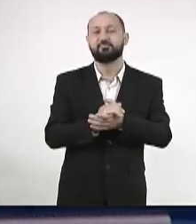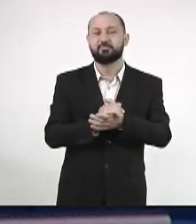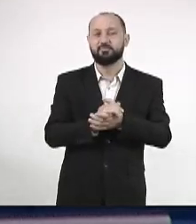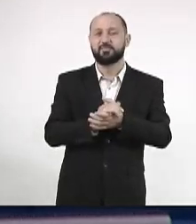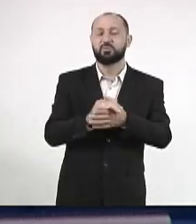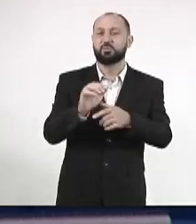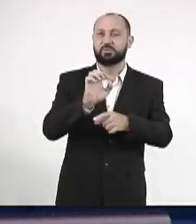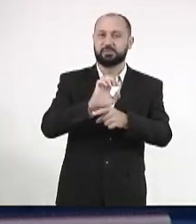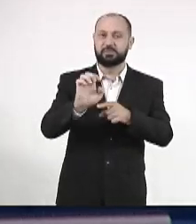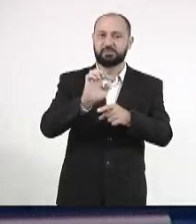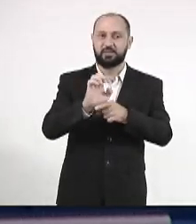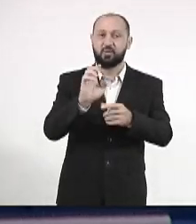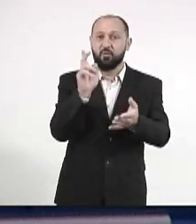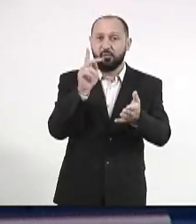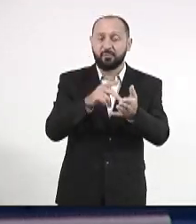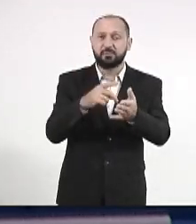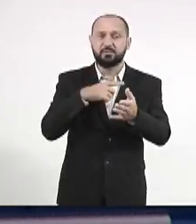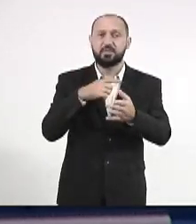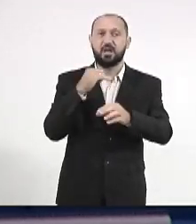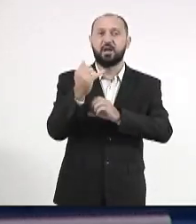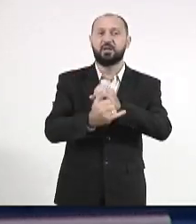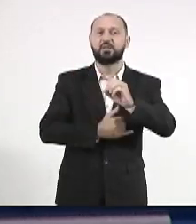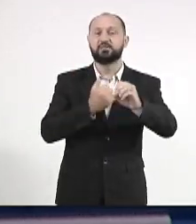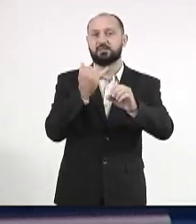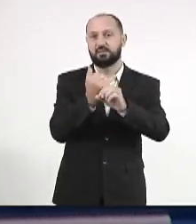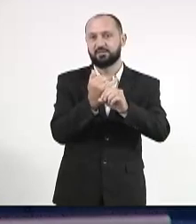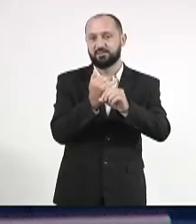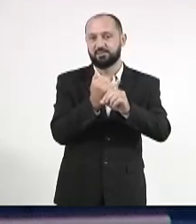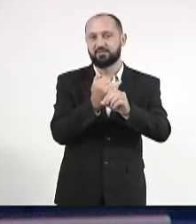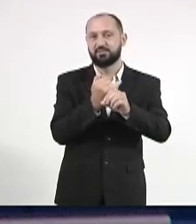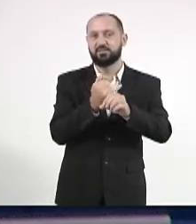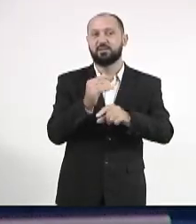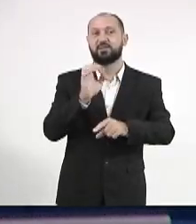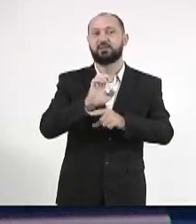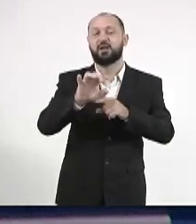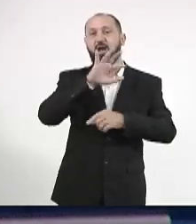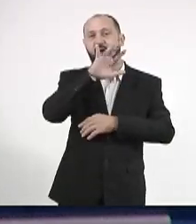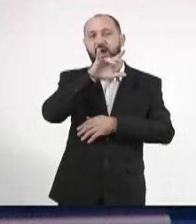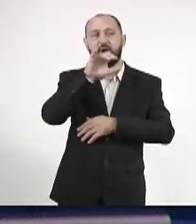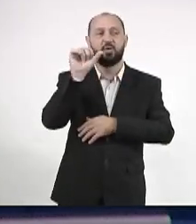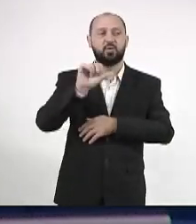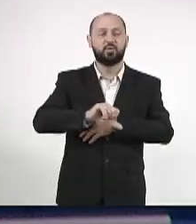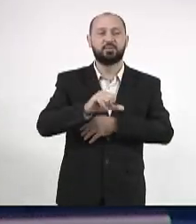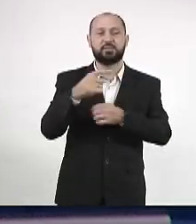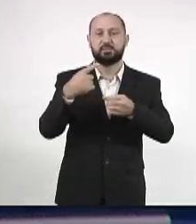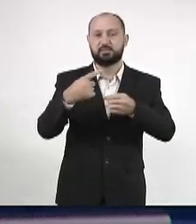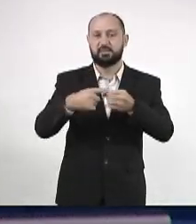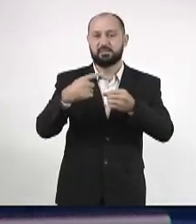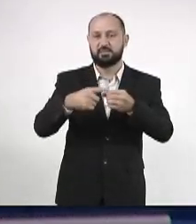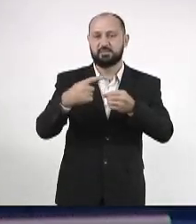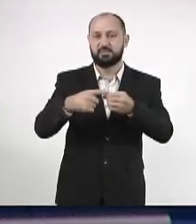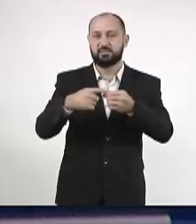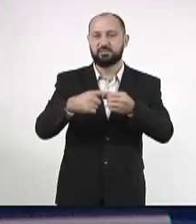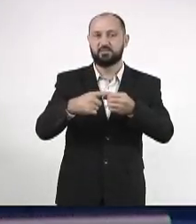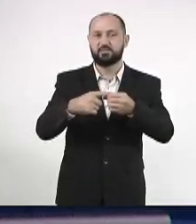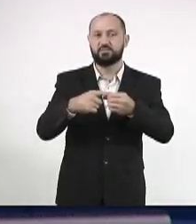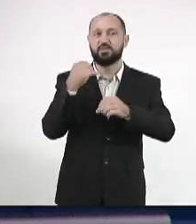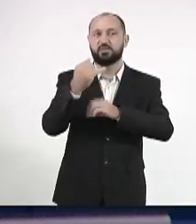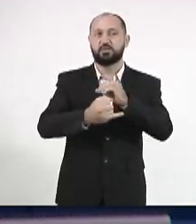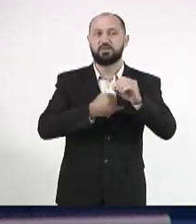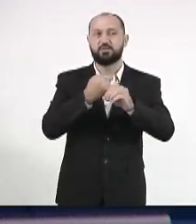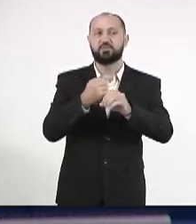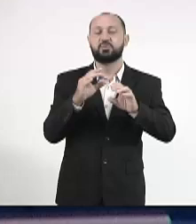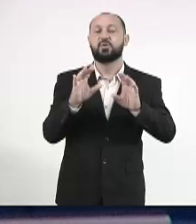nosso Estado. E a verdade é que a internet aqui, nosso Estado, é muito ruim. Você saiu da cidade, acabou a internet.